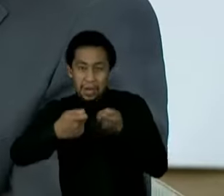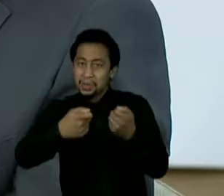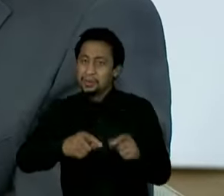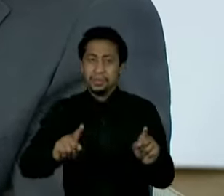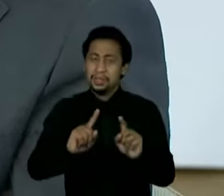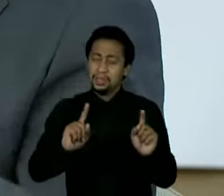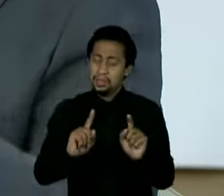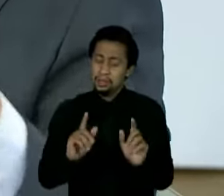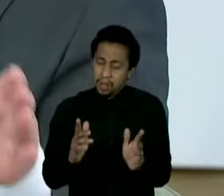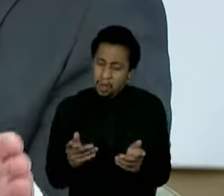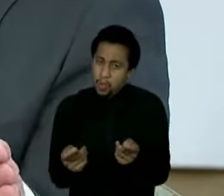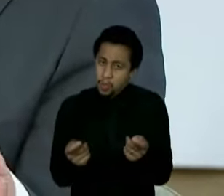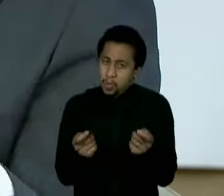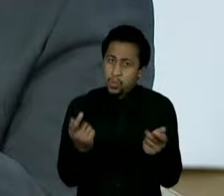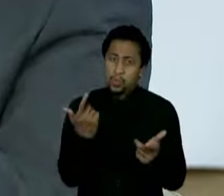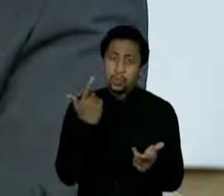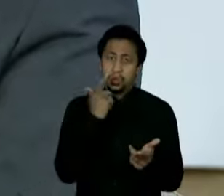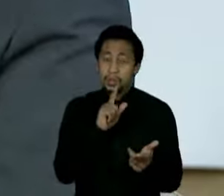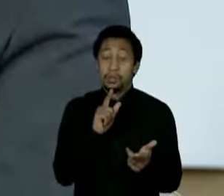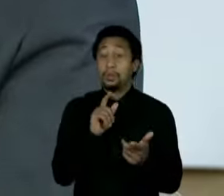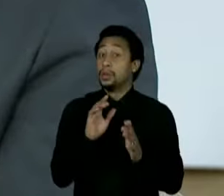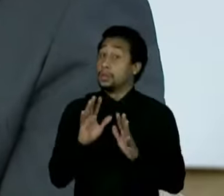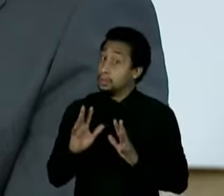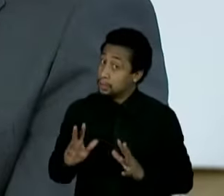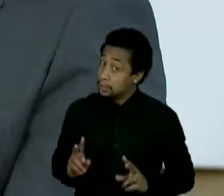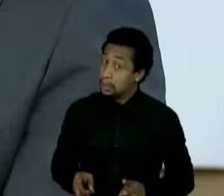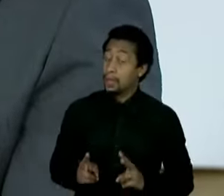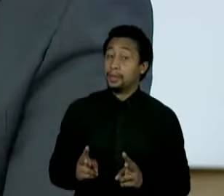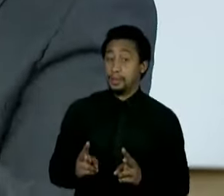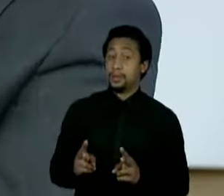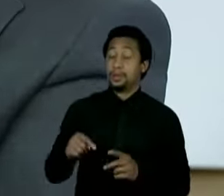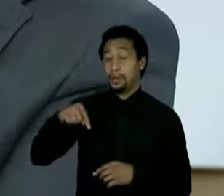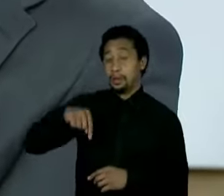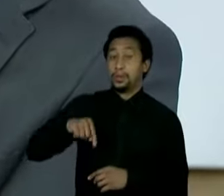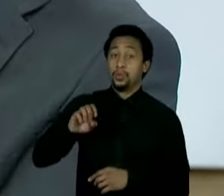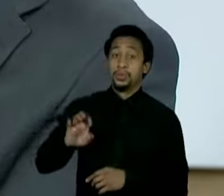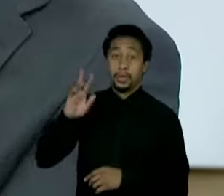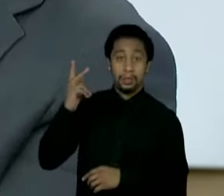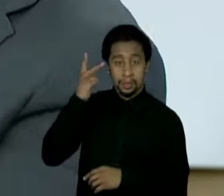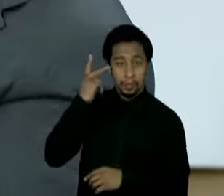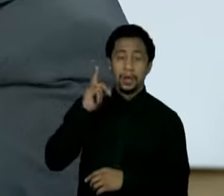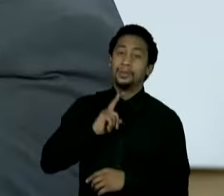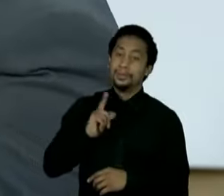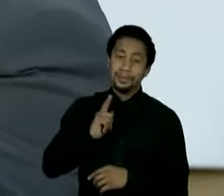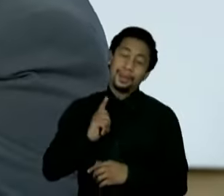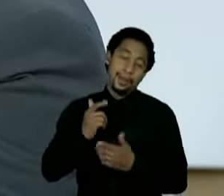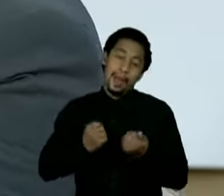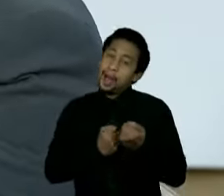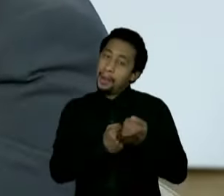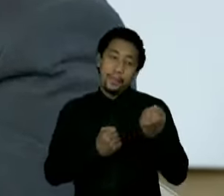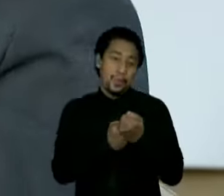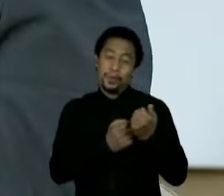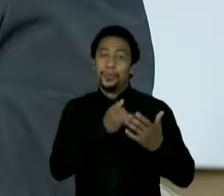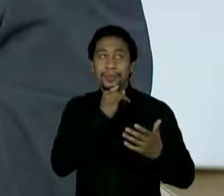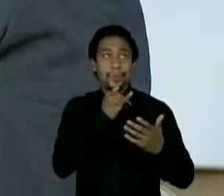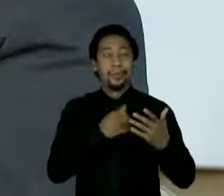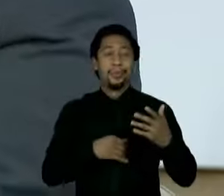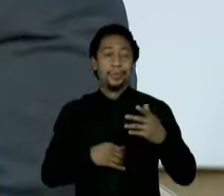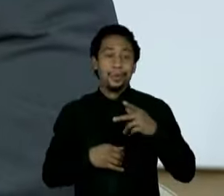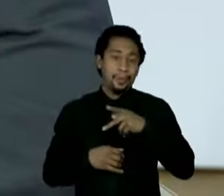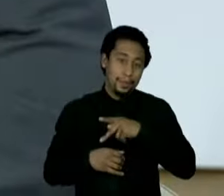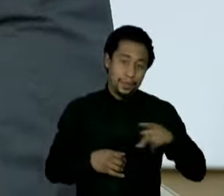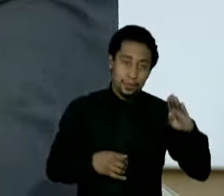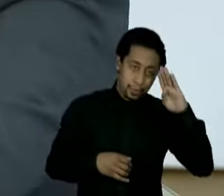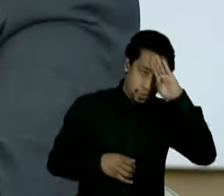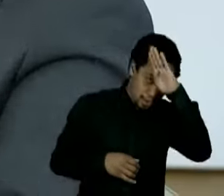principais em São Paulo tem um padrinho importante na política. Um é o candidato do Lula, outro é candidato do Bolsonaro, o outro é o